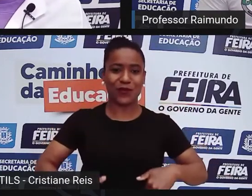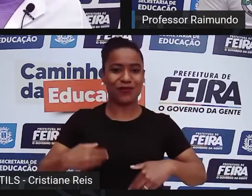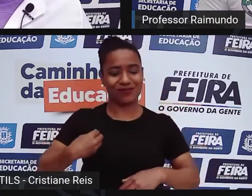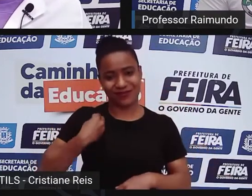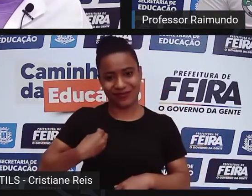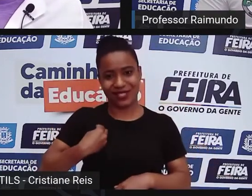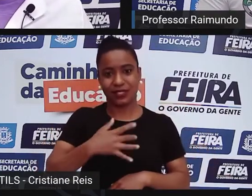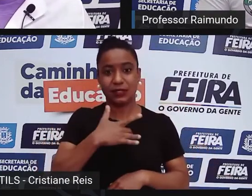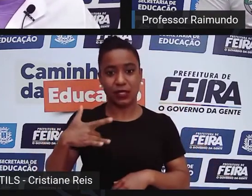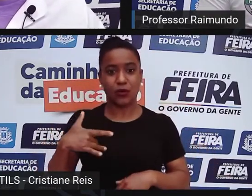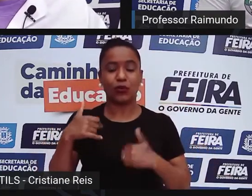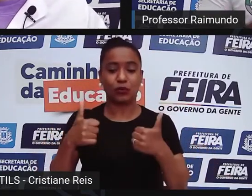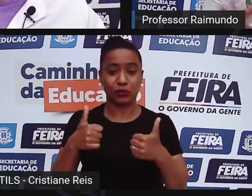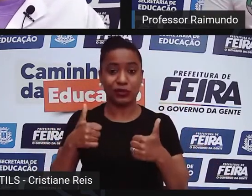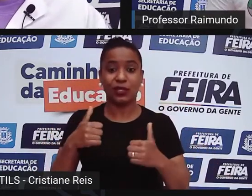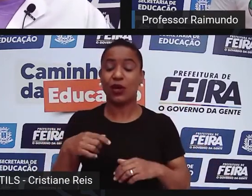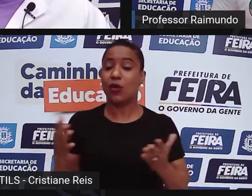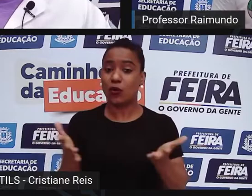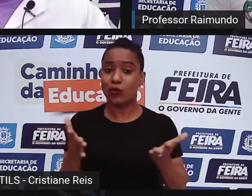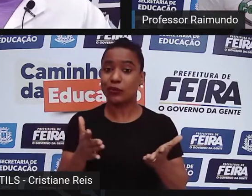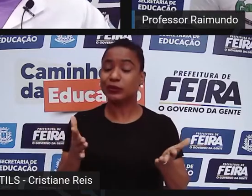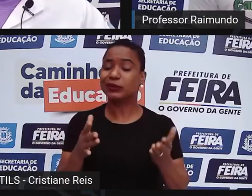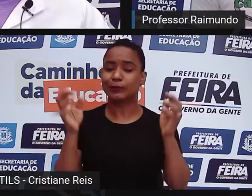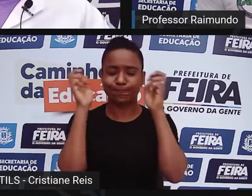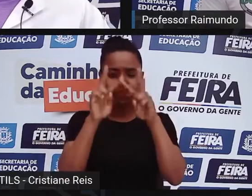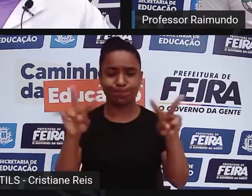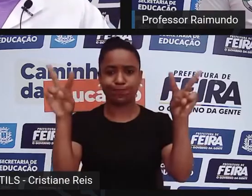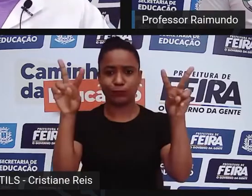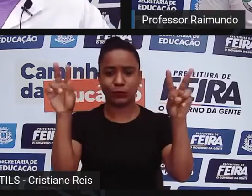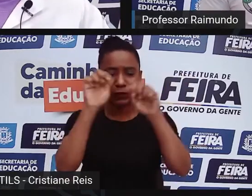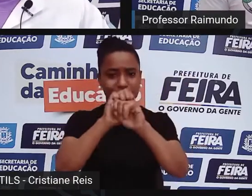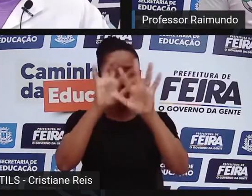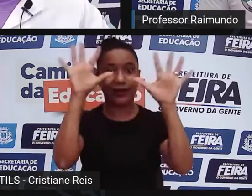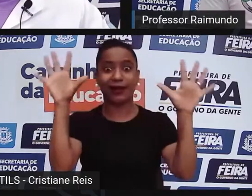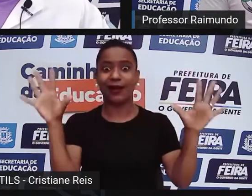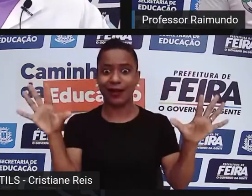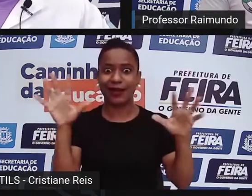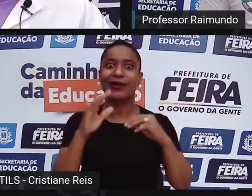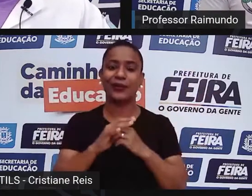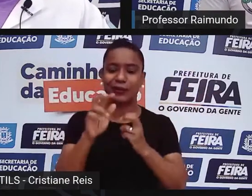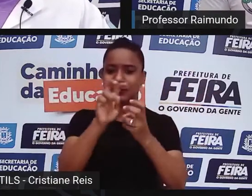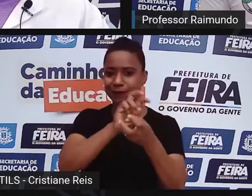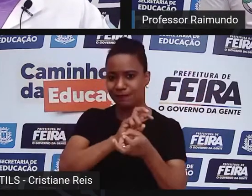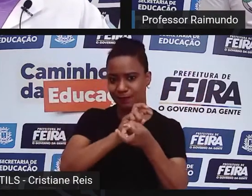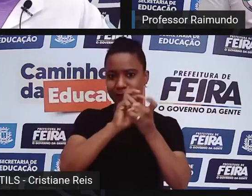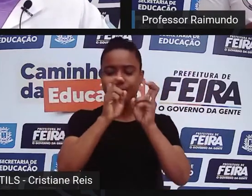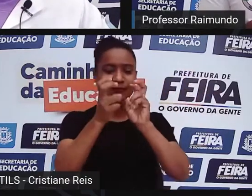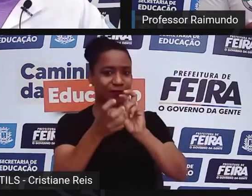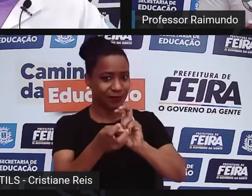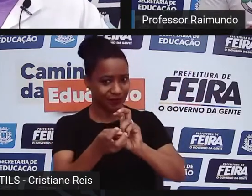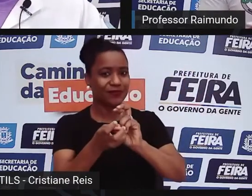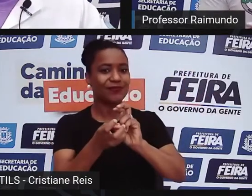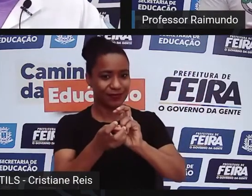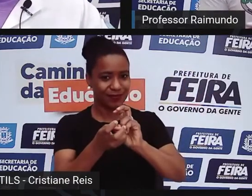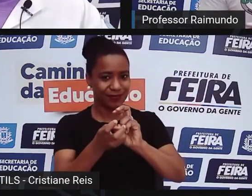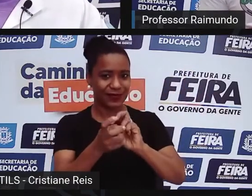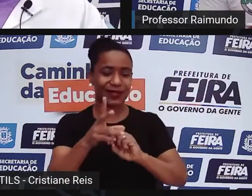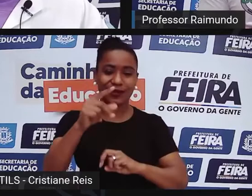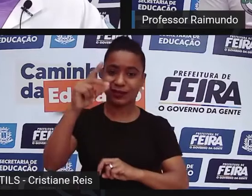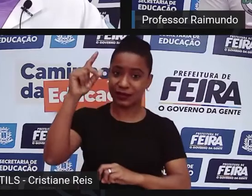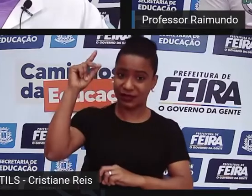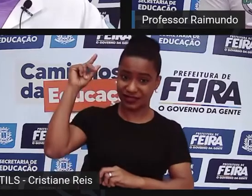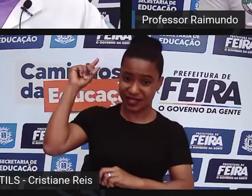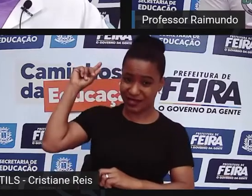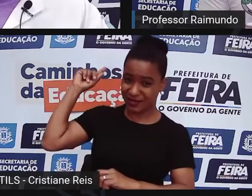tem uma visão mais esclarecida sobre a capoeira, que antigamente, antigamente, bem